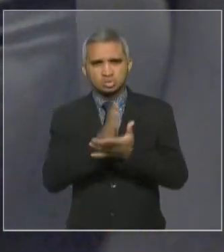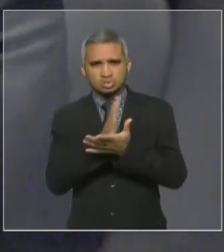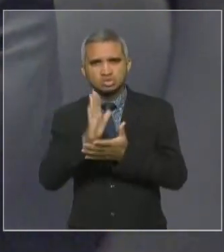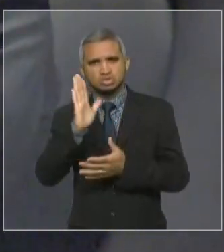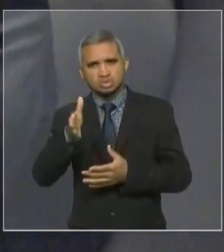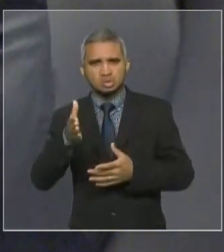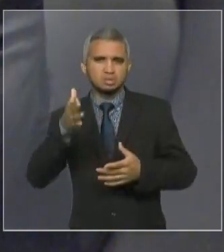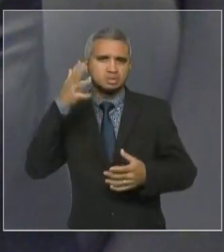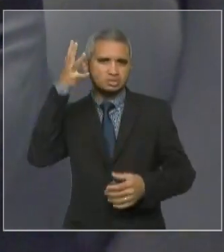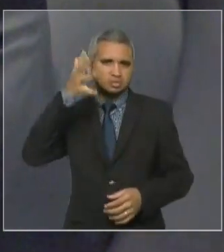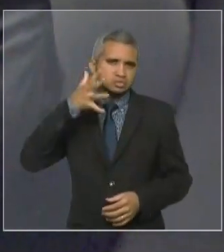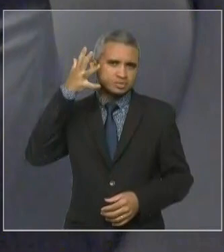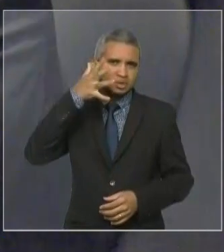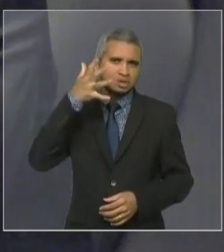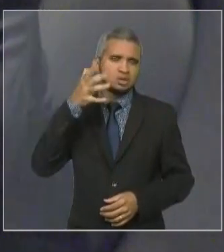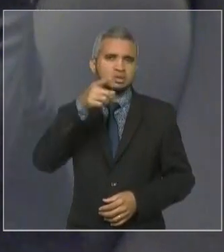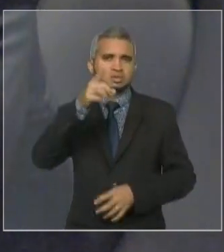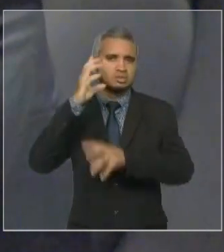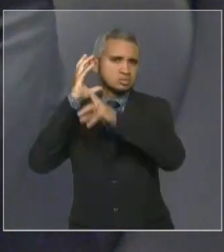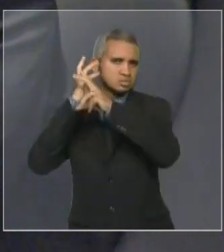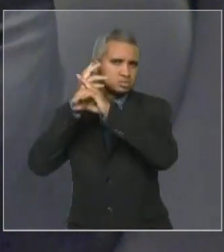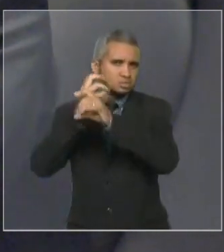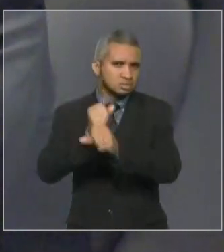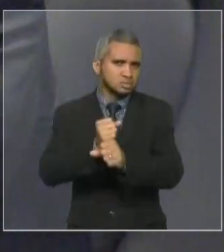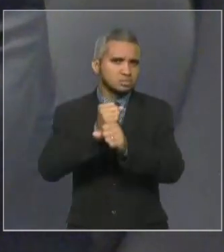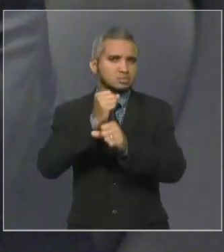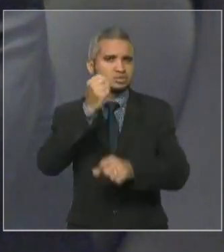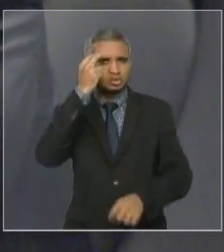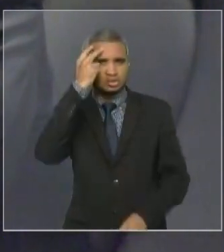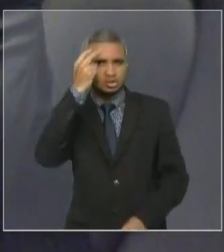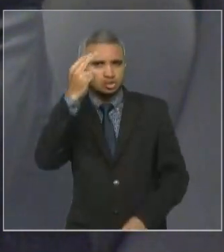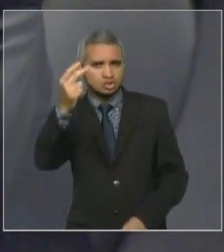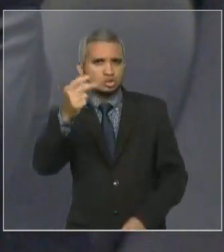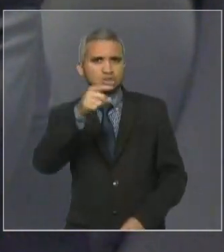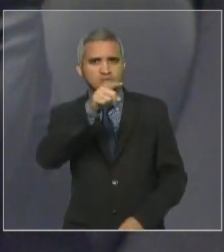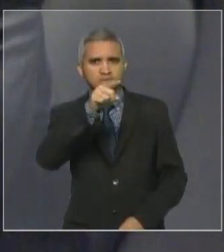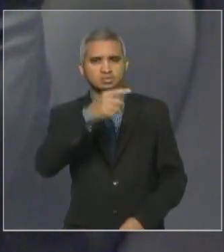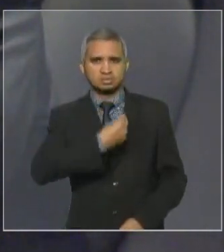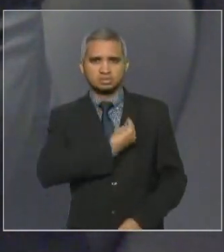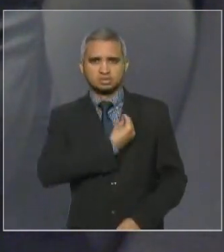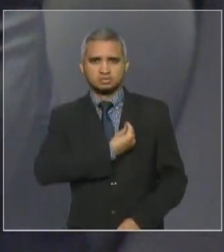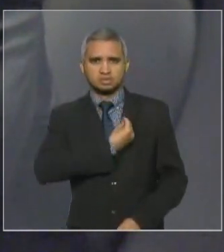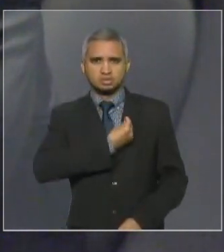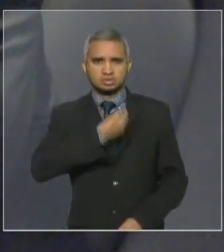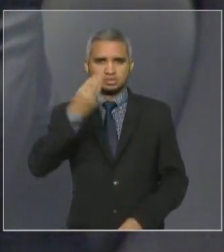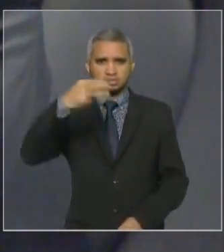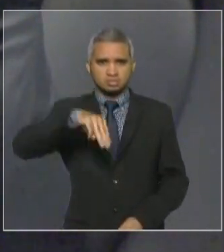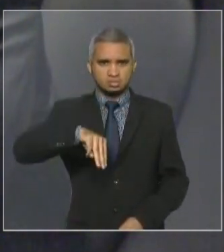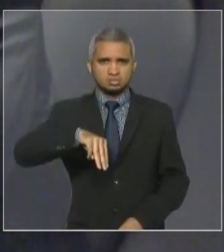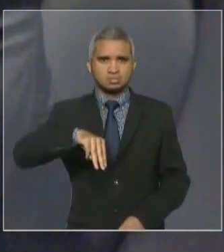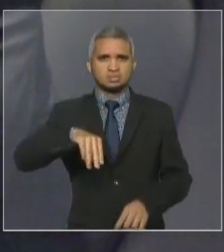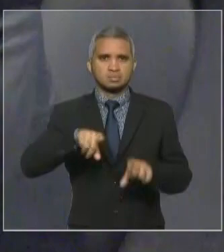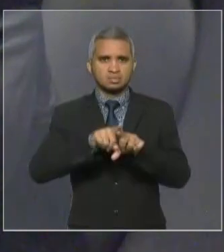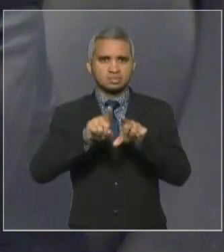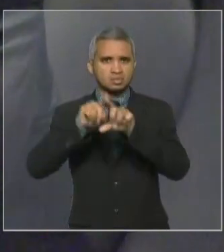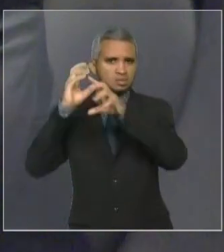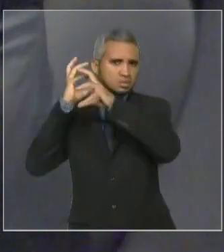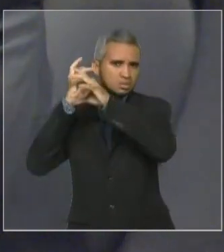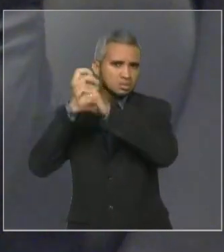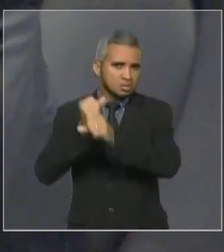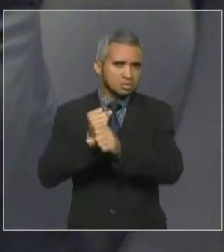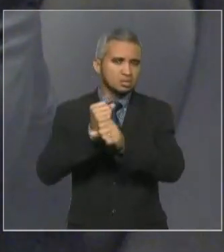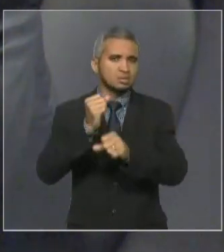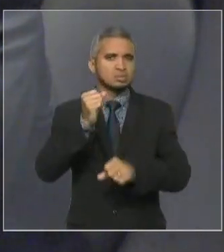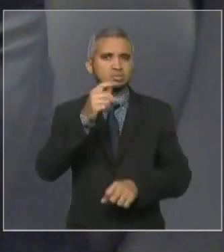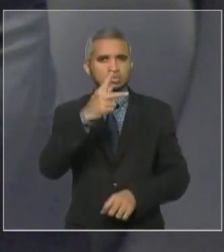da sua história política no Estado do Maranhão, e, aqui, neste Parlamento, V. Exª, que